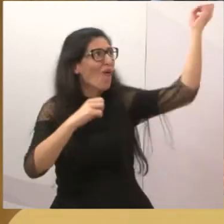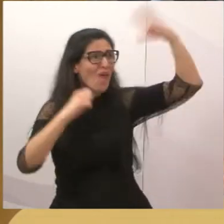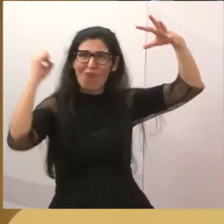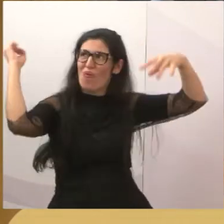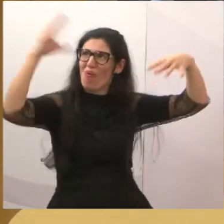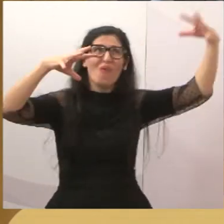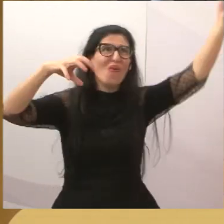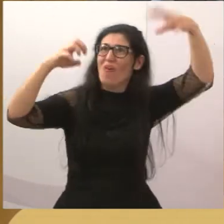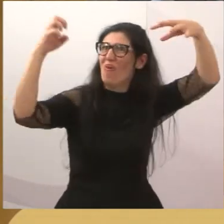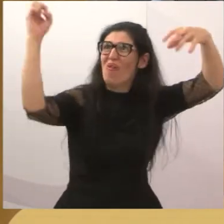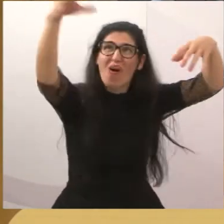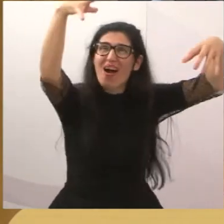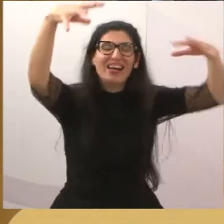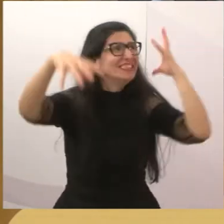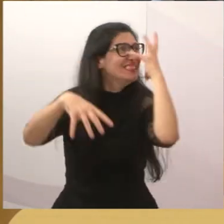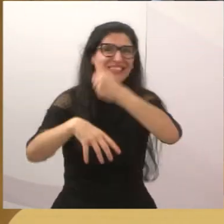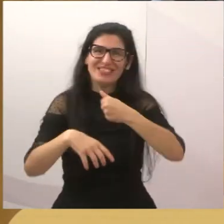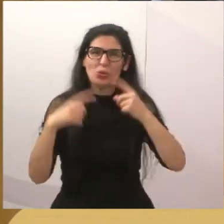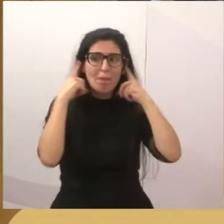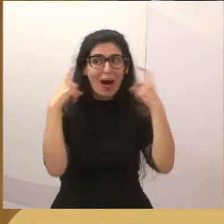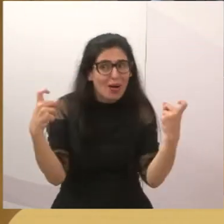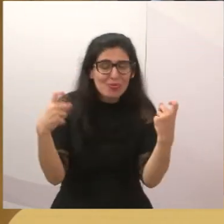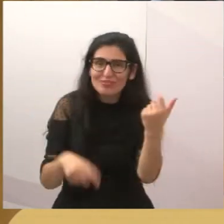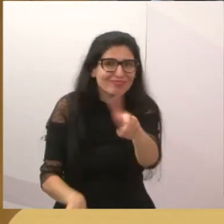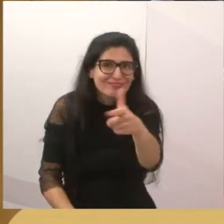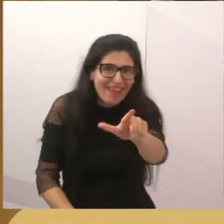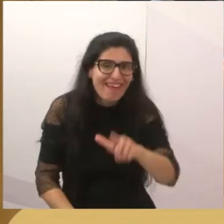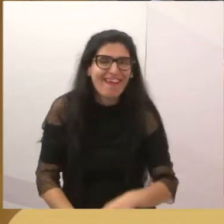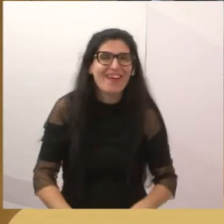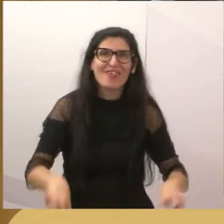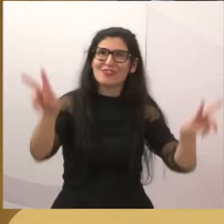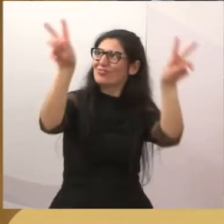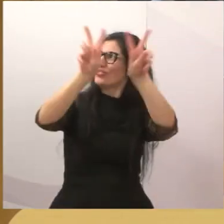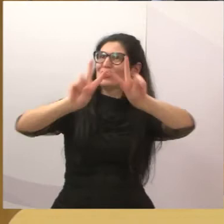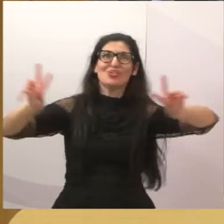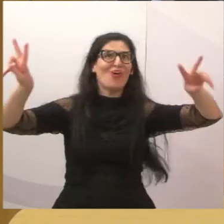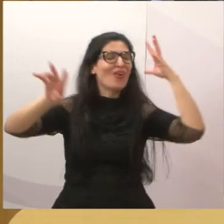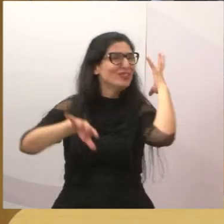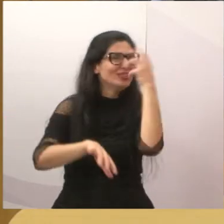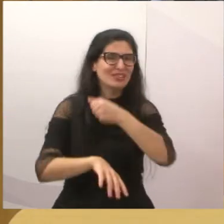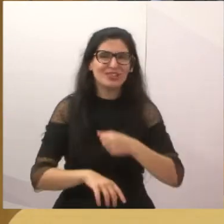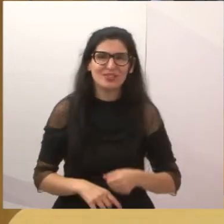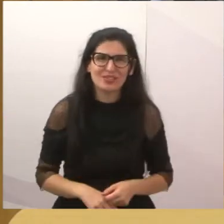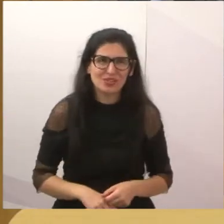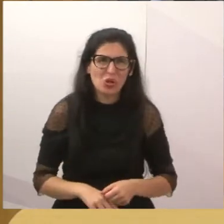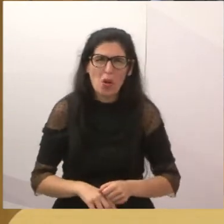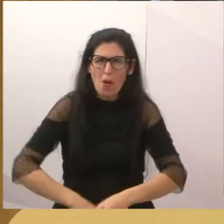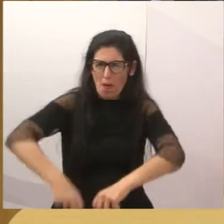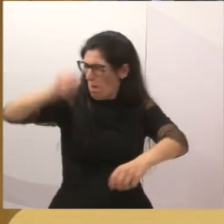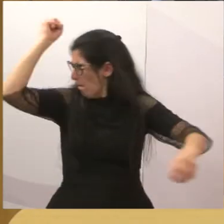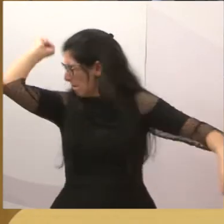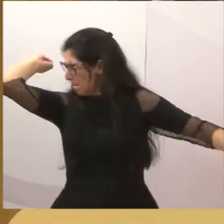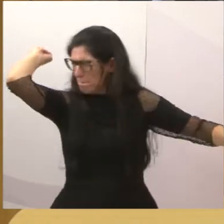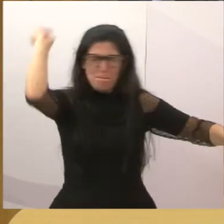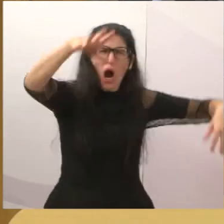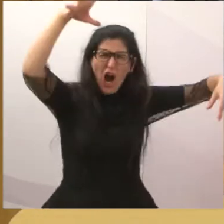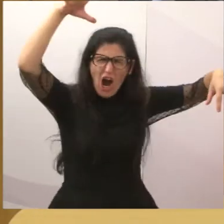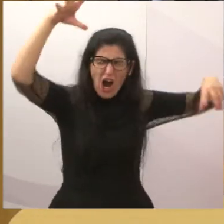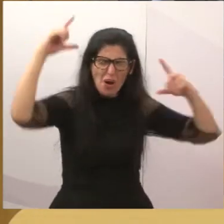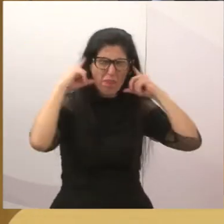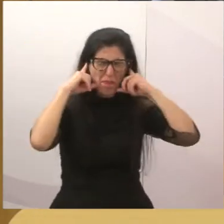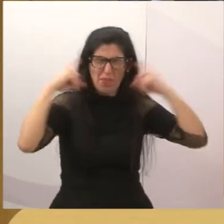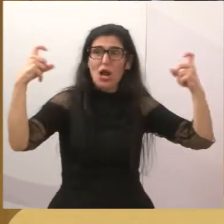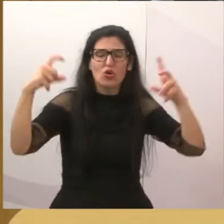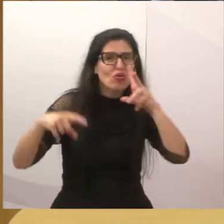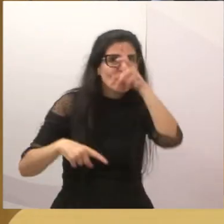muito mais bonito e acrescenta muito mais, visualmente falando, do que essas bombardas, né? Que fazem mal aí